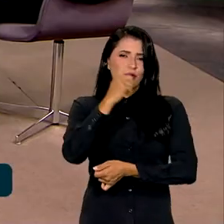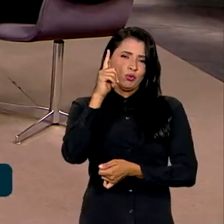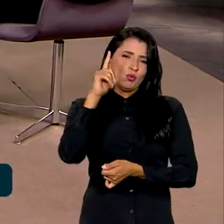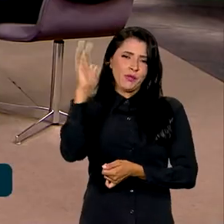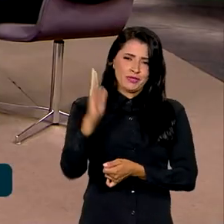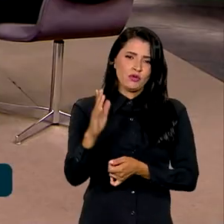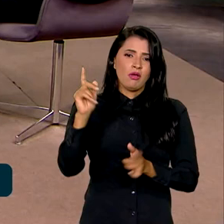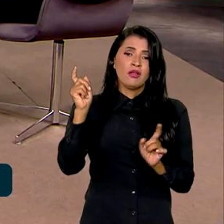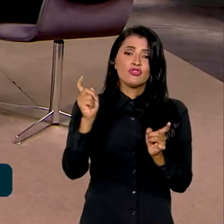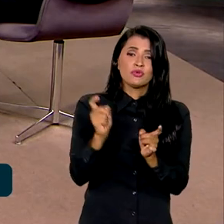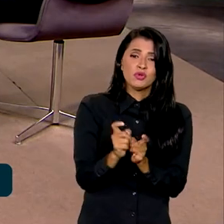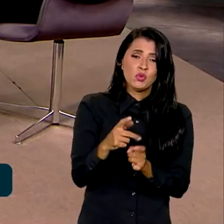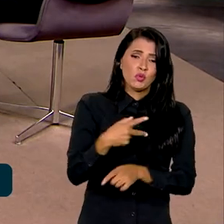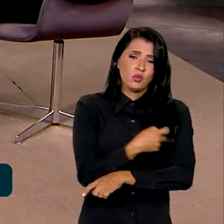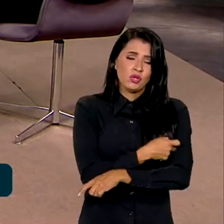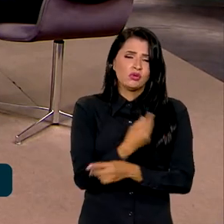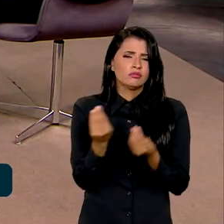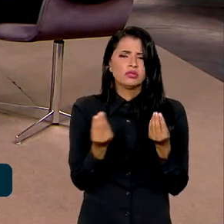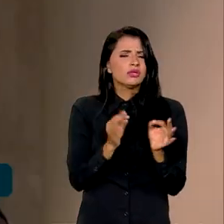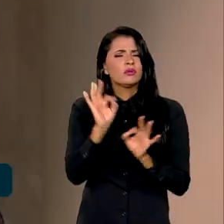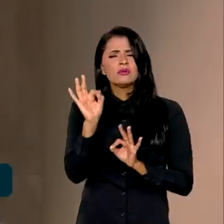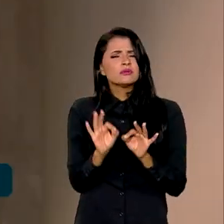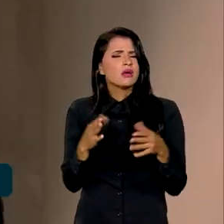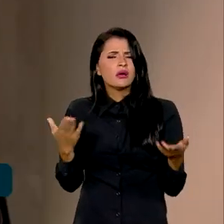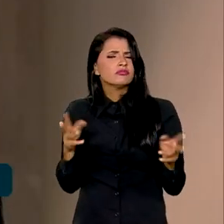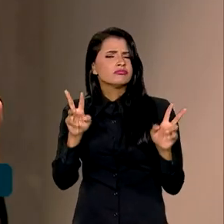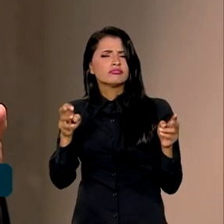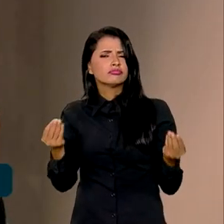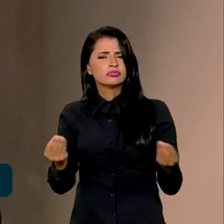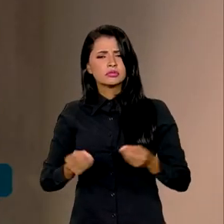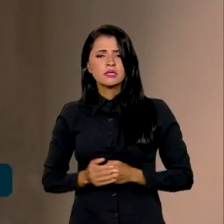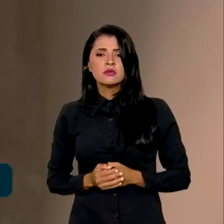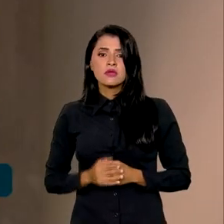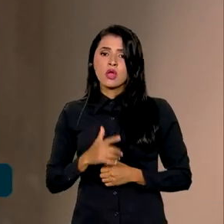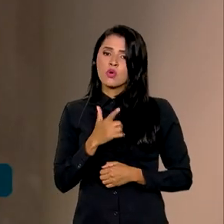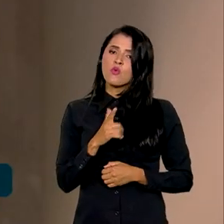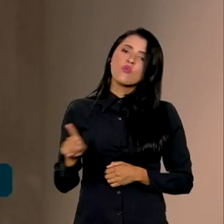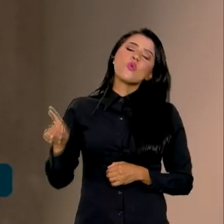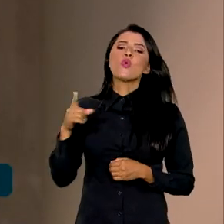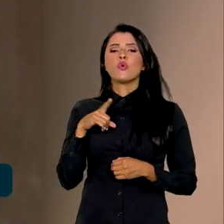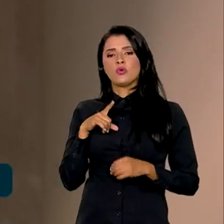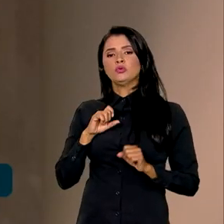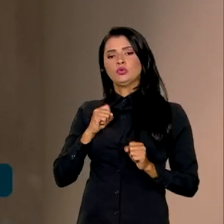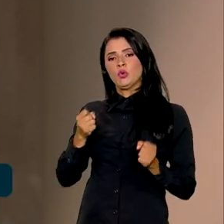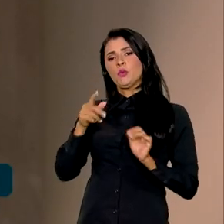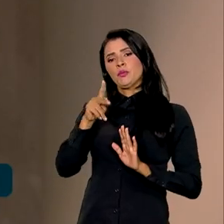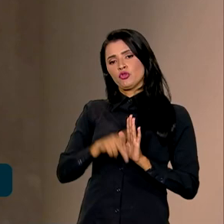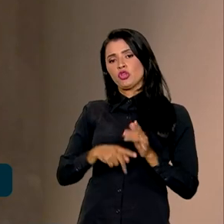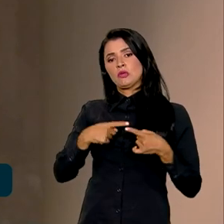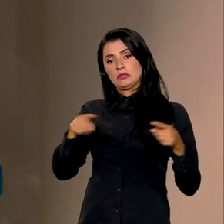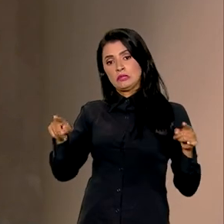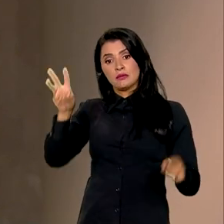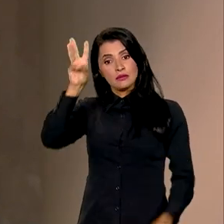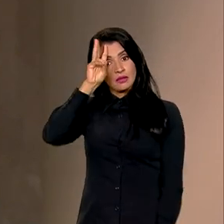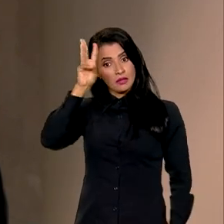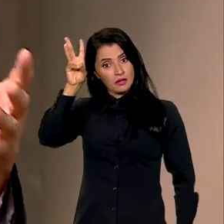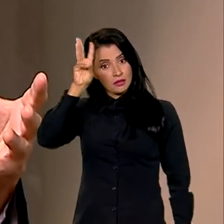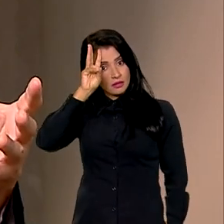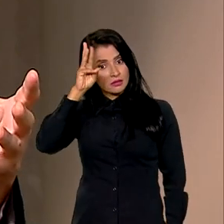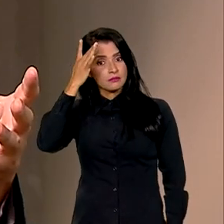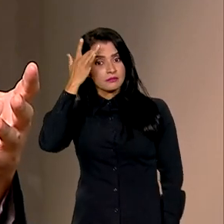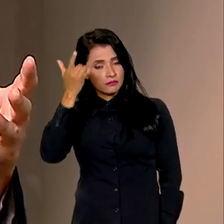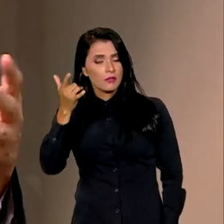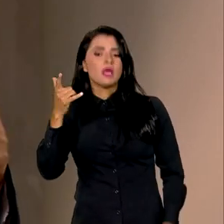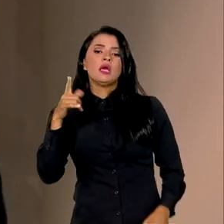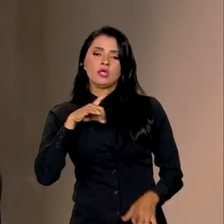O que está sendo preparado nesse sentido? Olha, essa é uma outra iniciativa que vai ser lançada nesta terça-feira e que reúne também